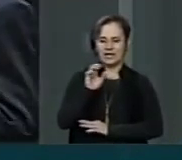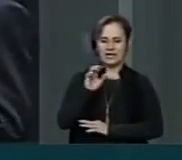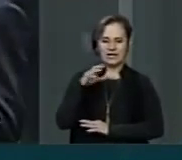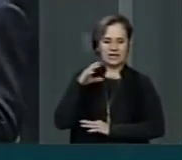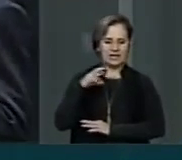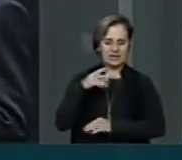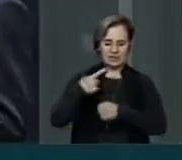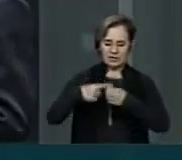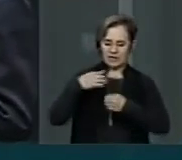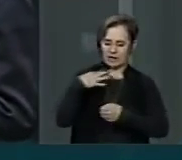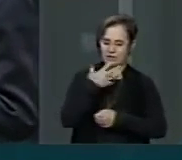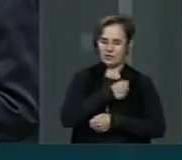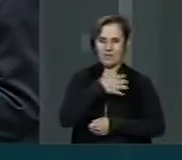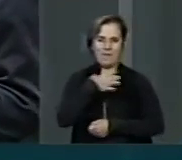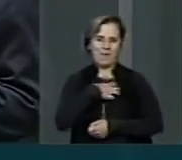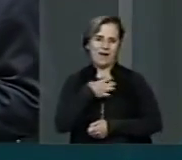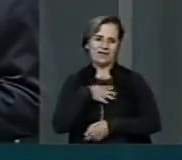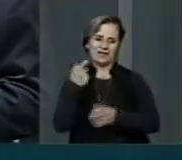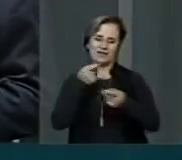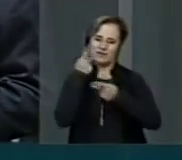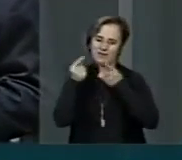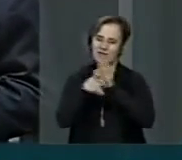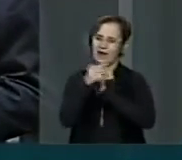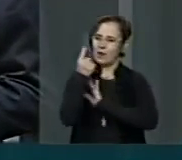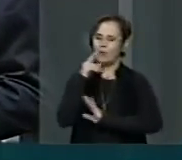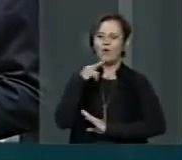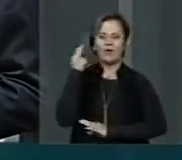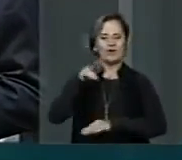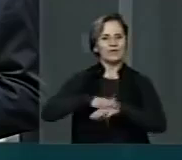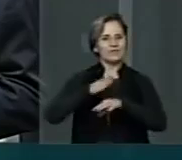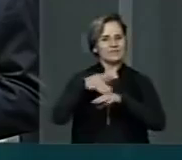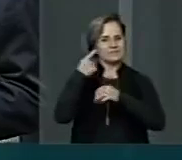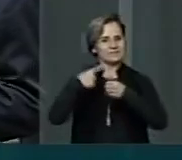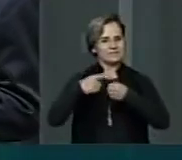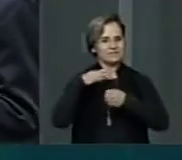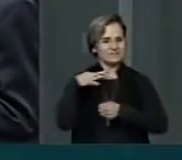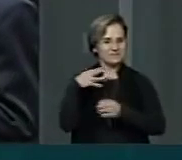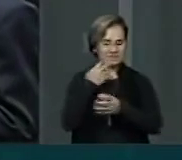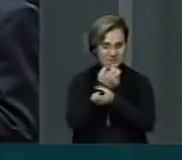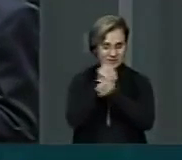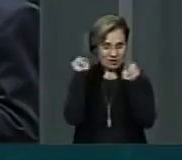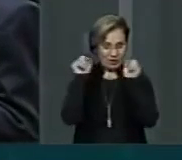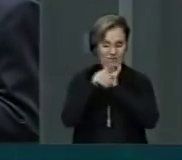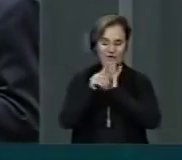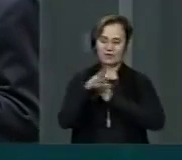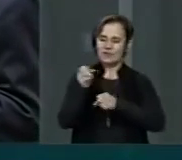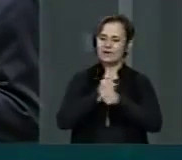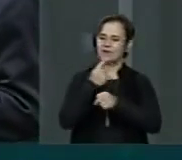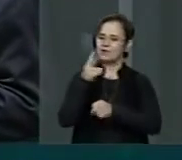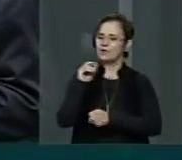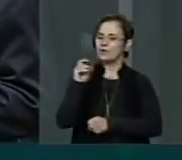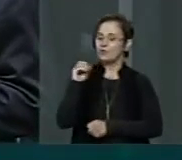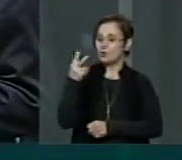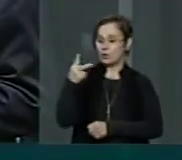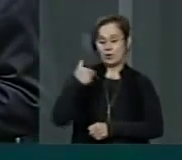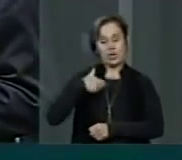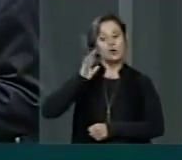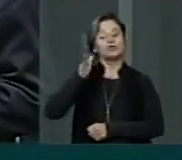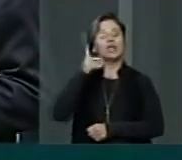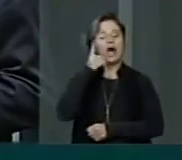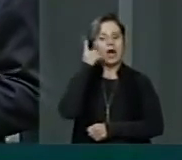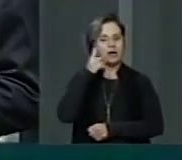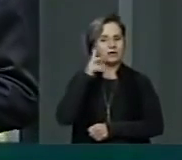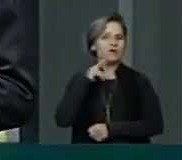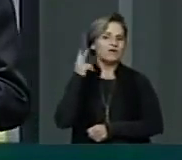aqui que fazer esse reconhecimento por um vereador lá de Salvador. Em 2002, eu já vereador, eu